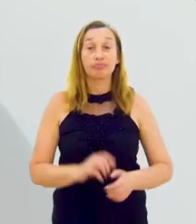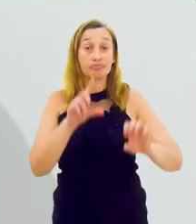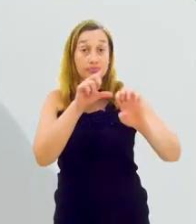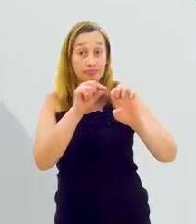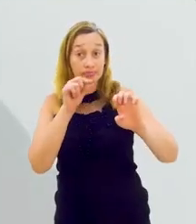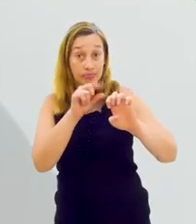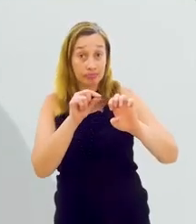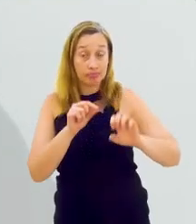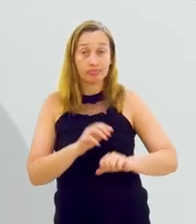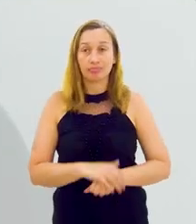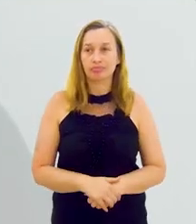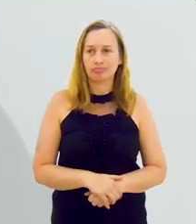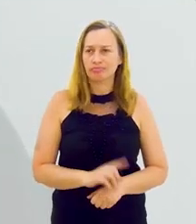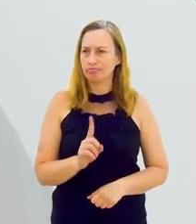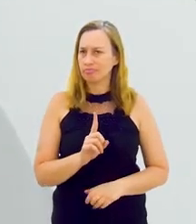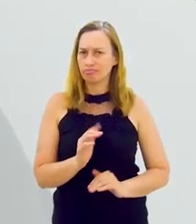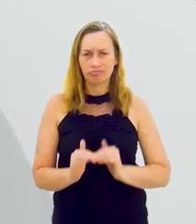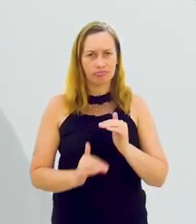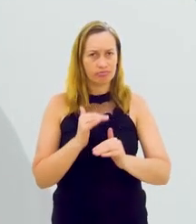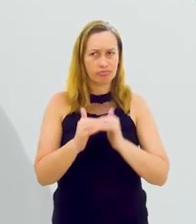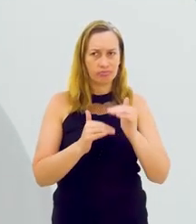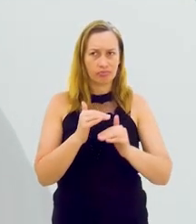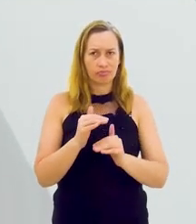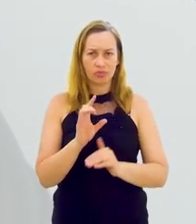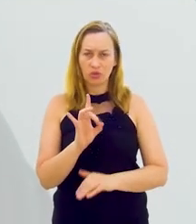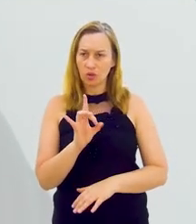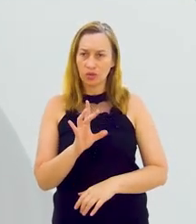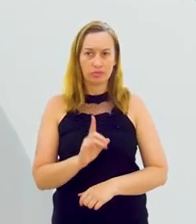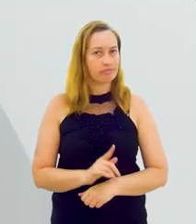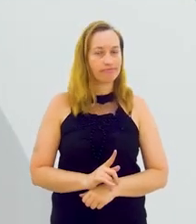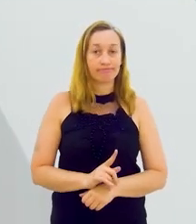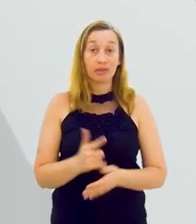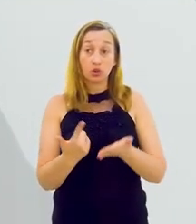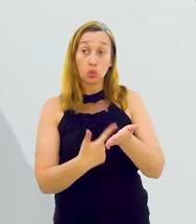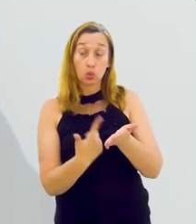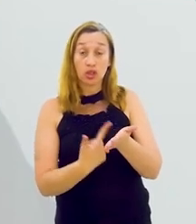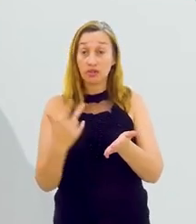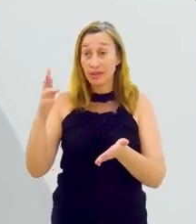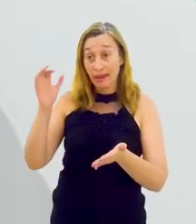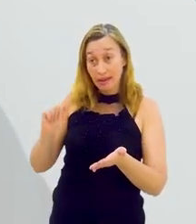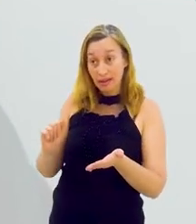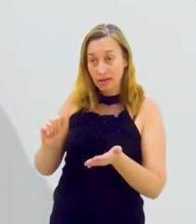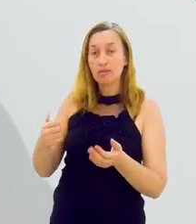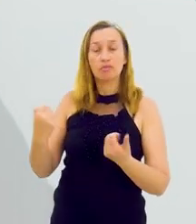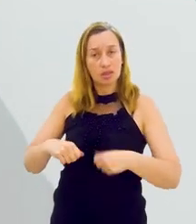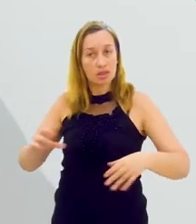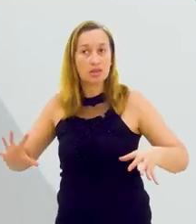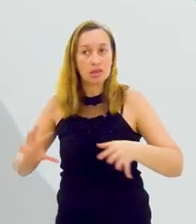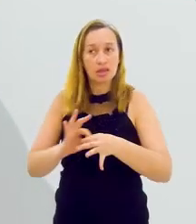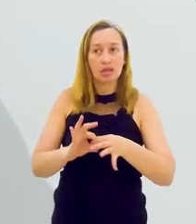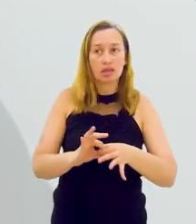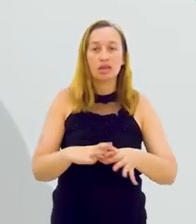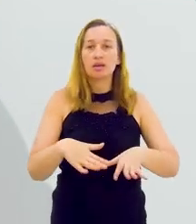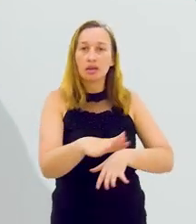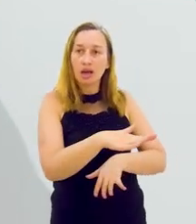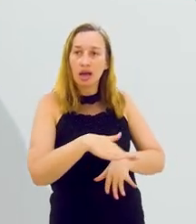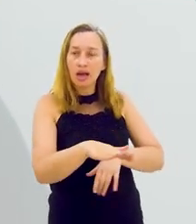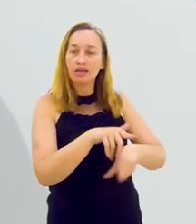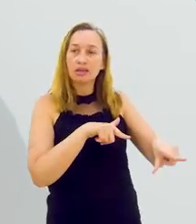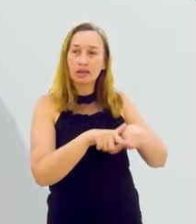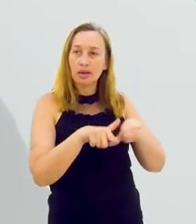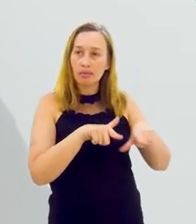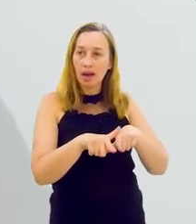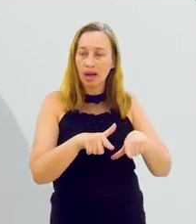O empreendedorismo por si só não desenvolve o local. Segundo o autor do livro, Renato Regazzi, é preciso integrar também comércios,